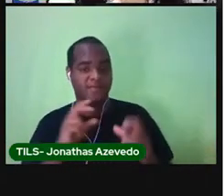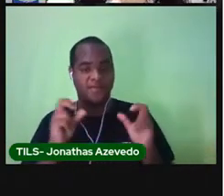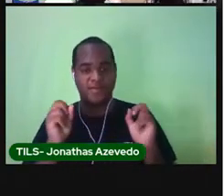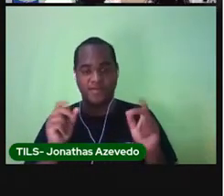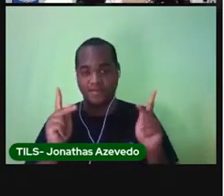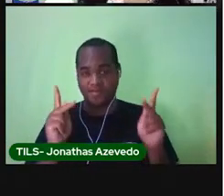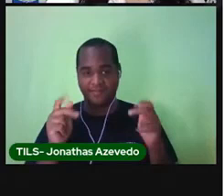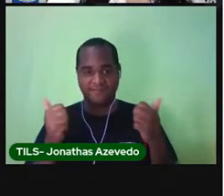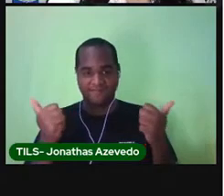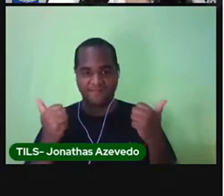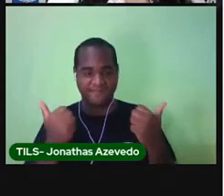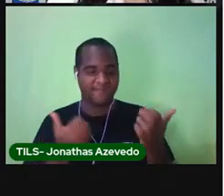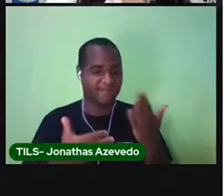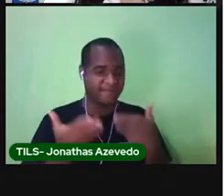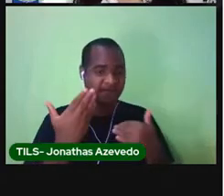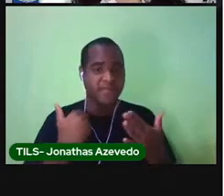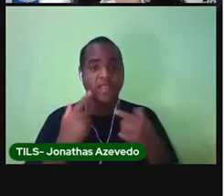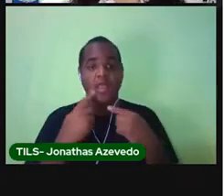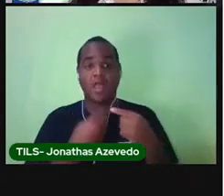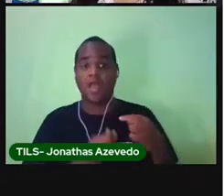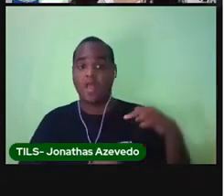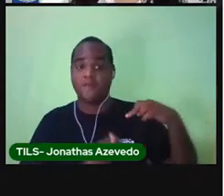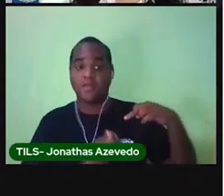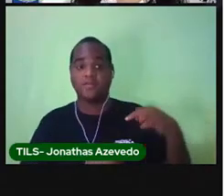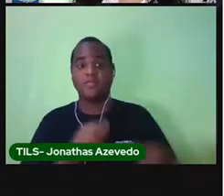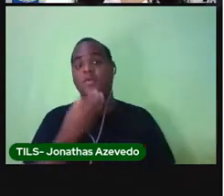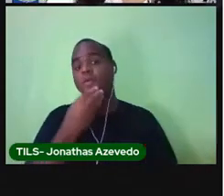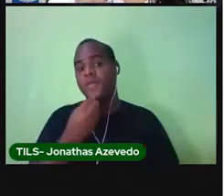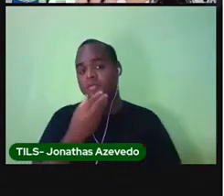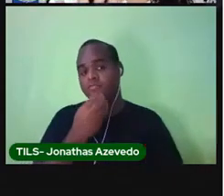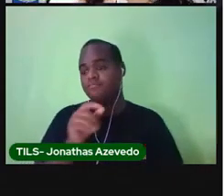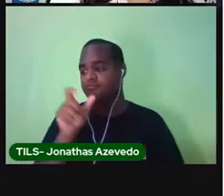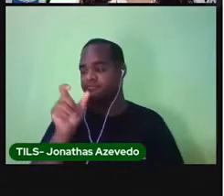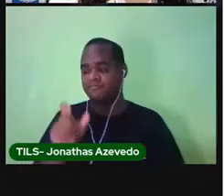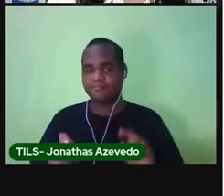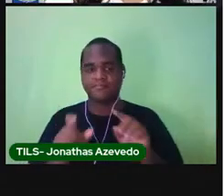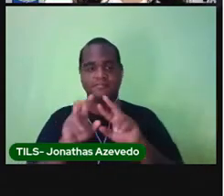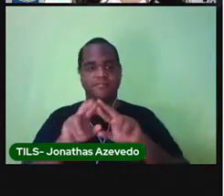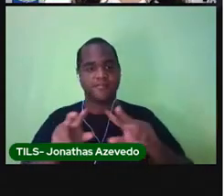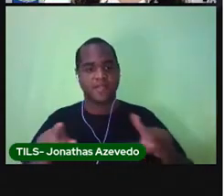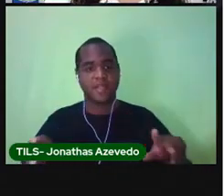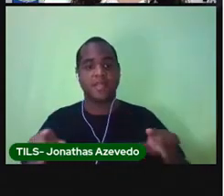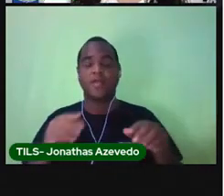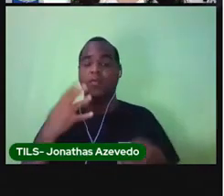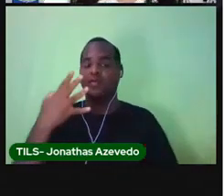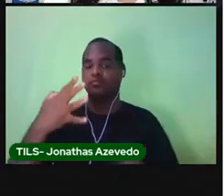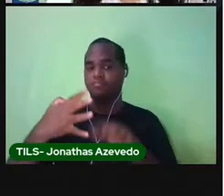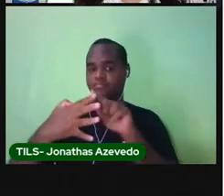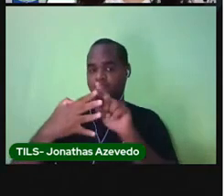Vamos lá. A vida humana está dividida em quatro fases.